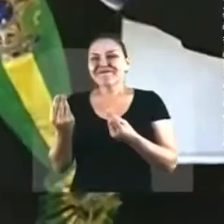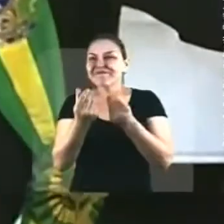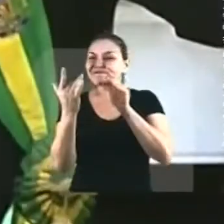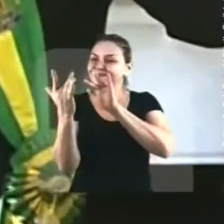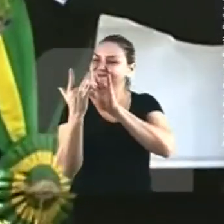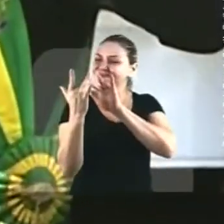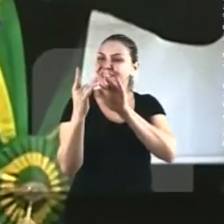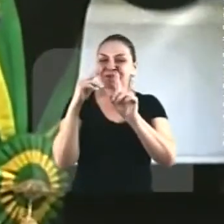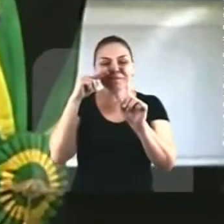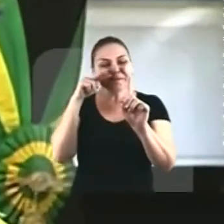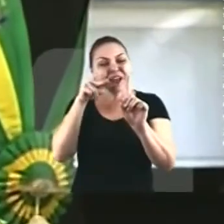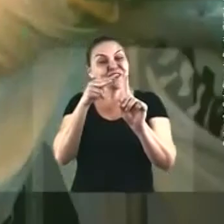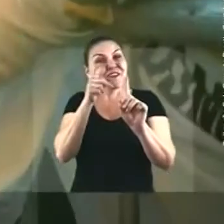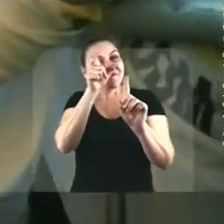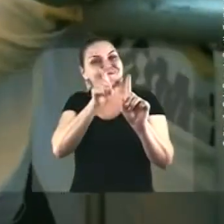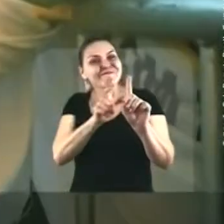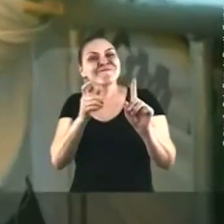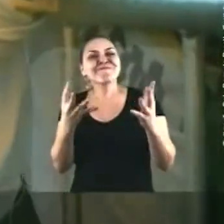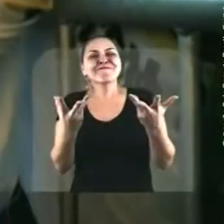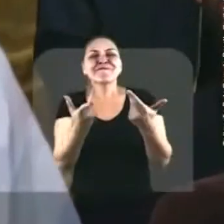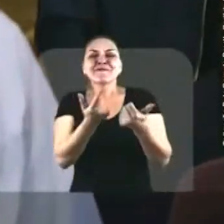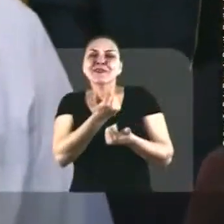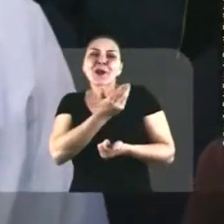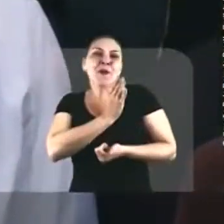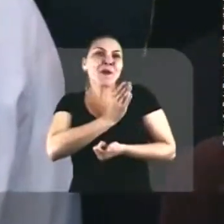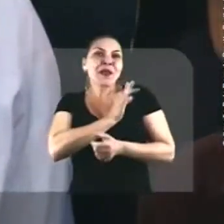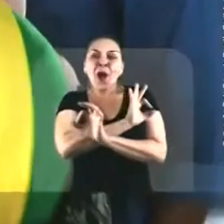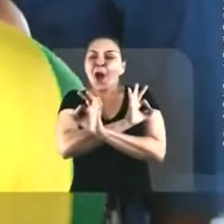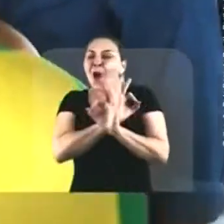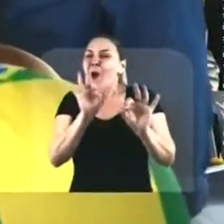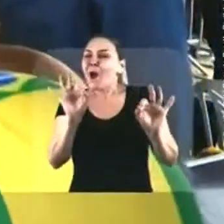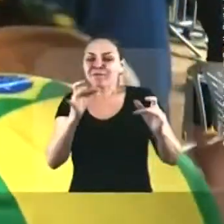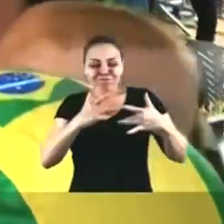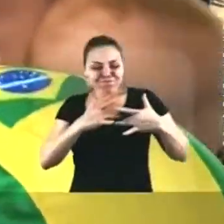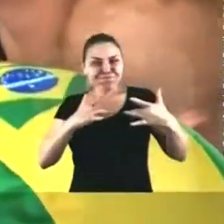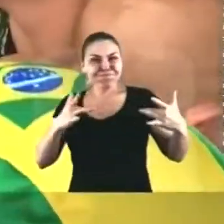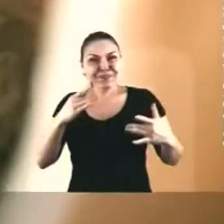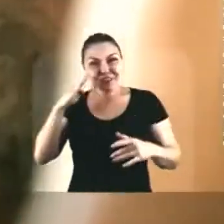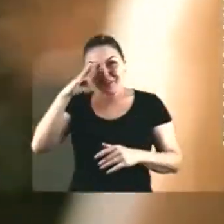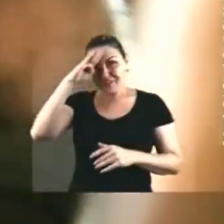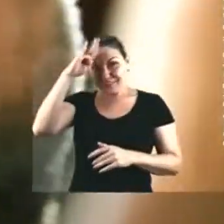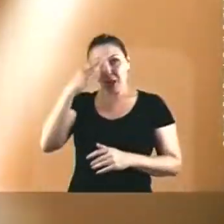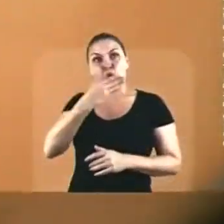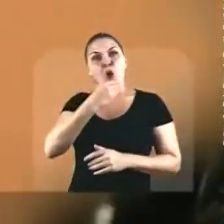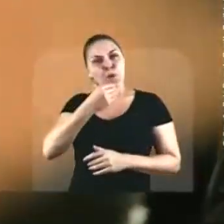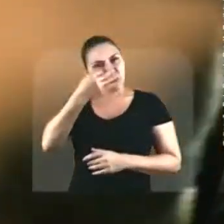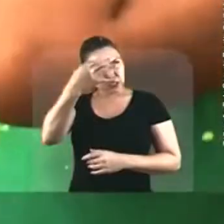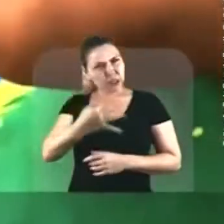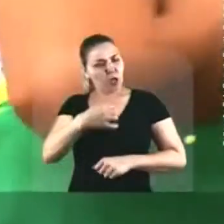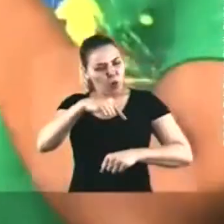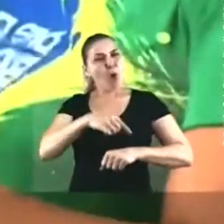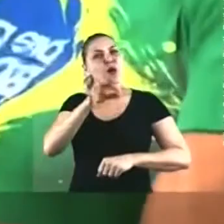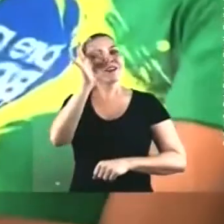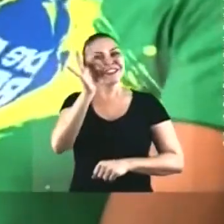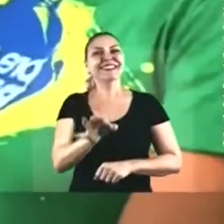O grande caráter O grande coração E a generosidade De Jair Bolsonaro O homem certo Na hora certa No